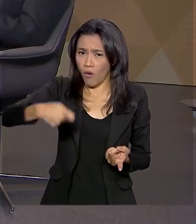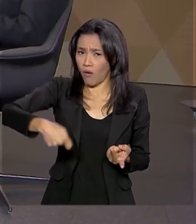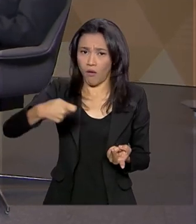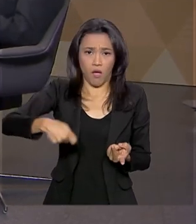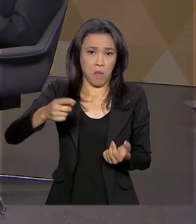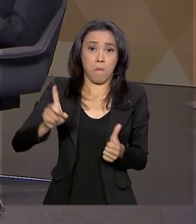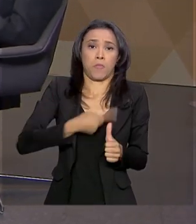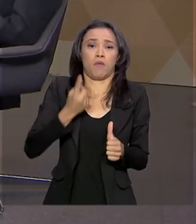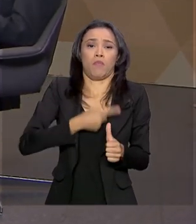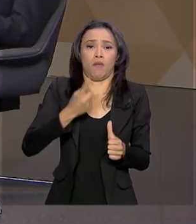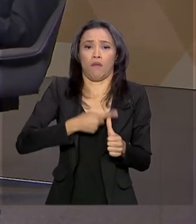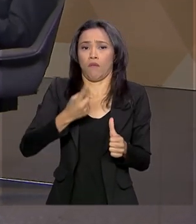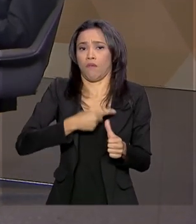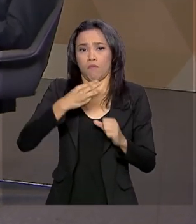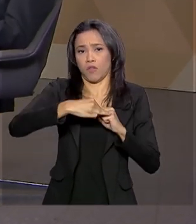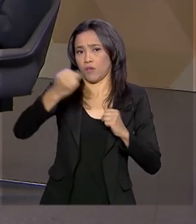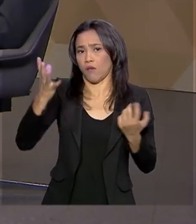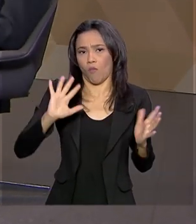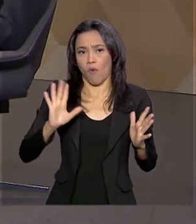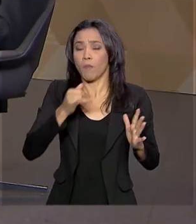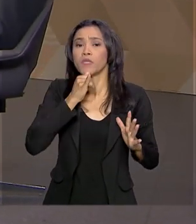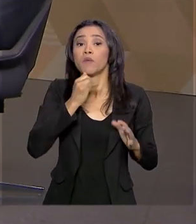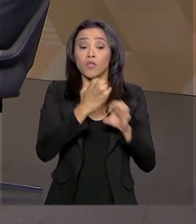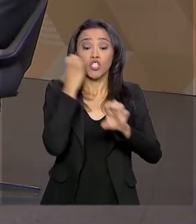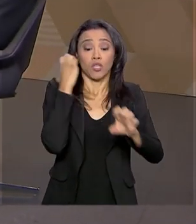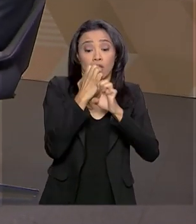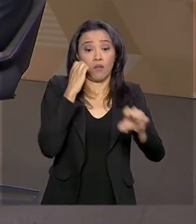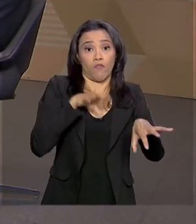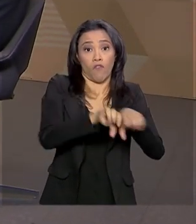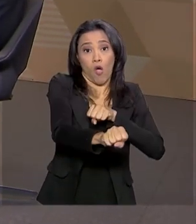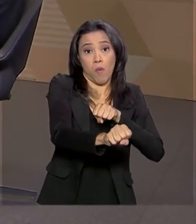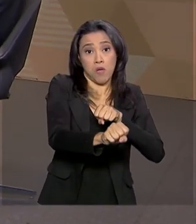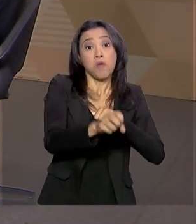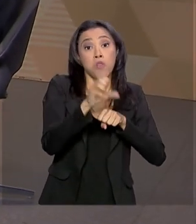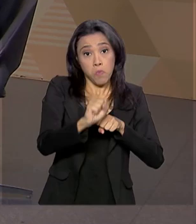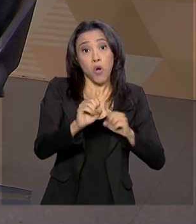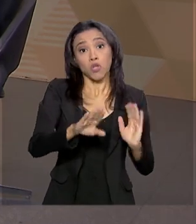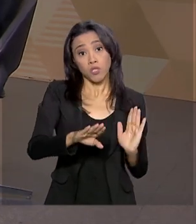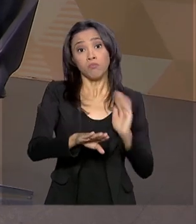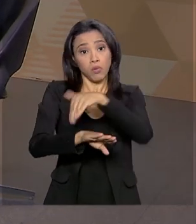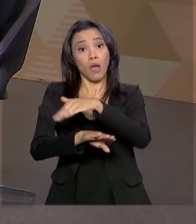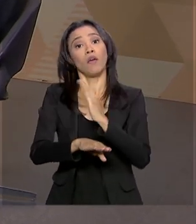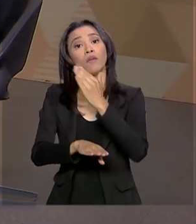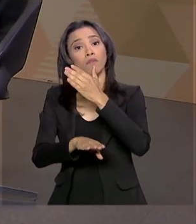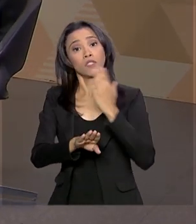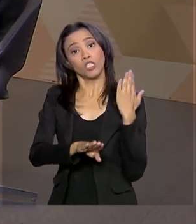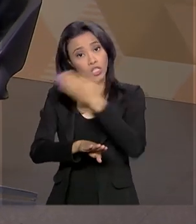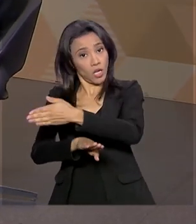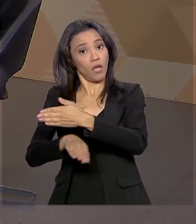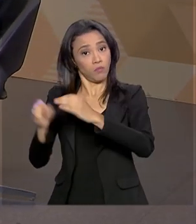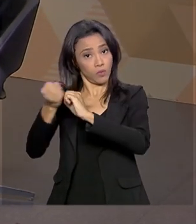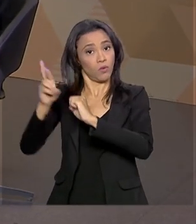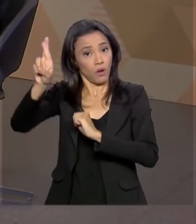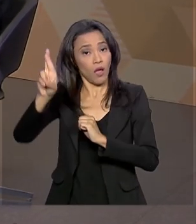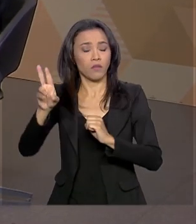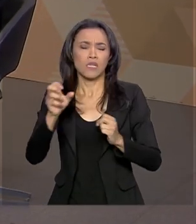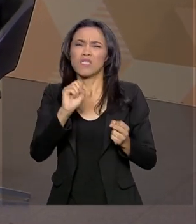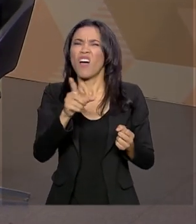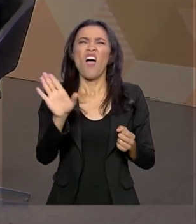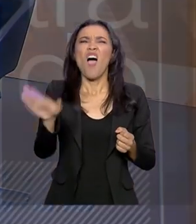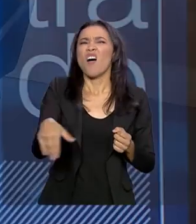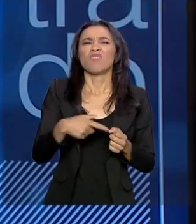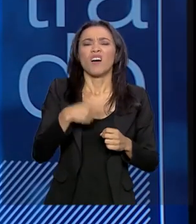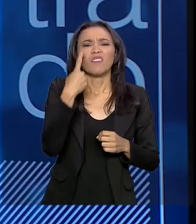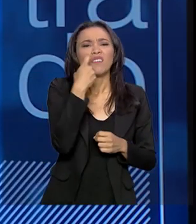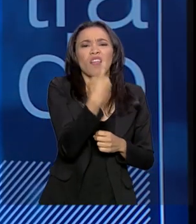mundo, o engenheiro se forma com o engenheiro e ele faz o doutorado se ele quer seguir a carreira acadêmica. Já se ele tem interesse apenas na